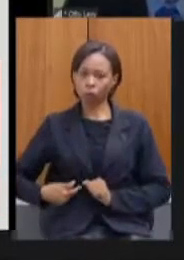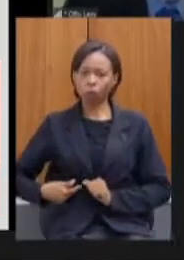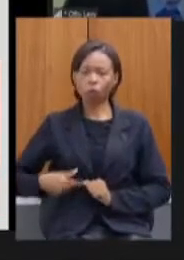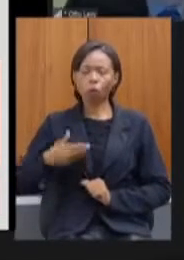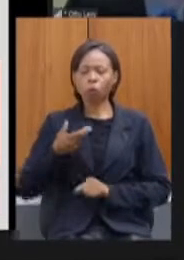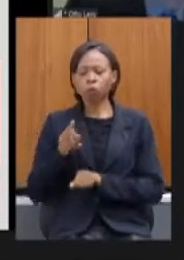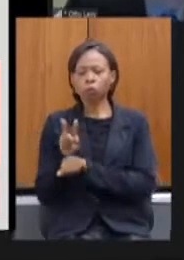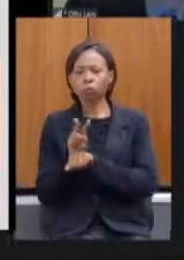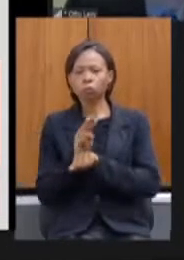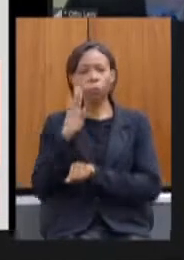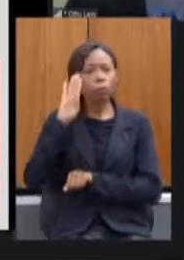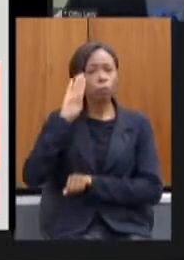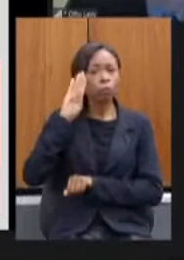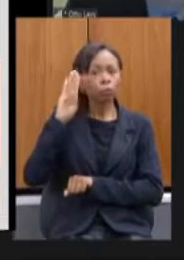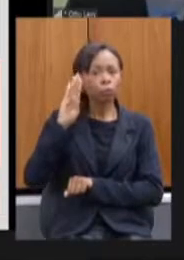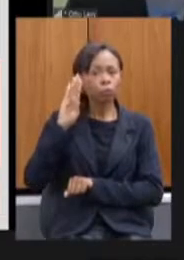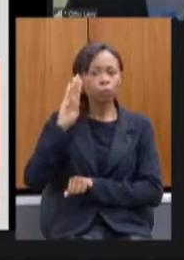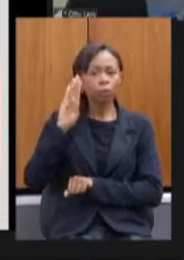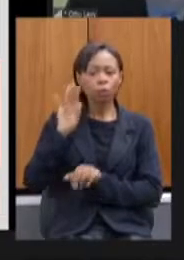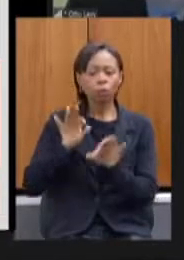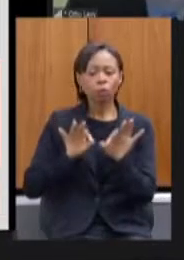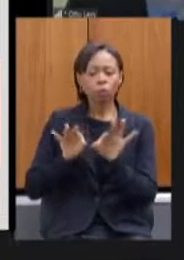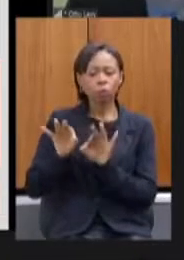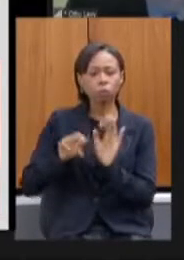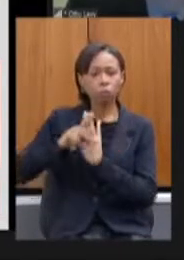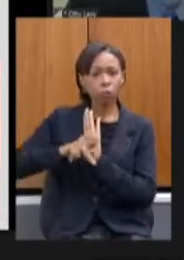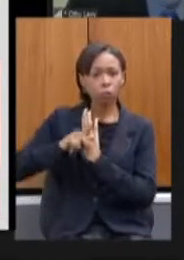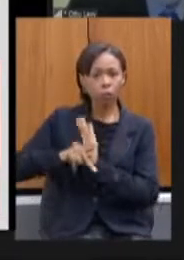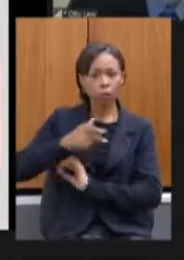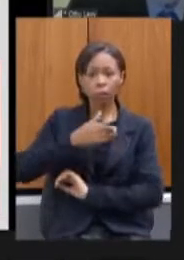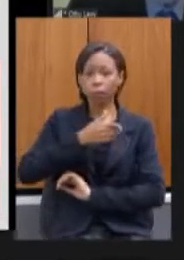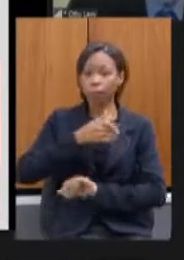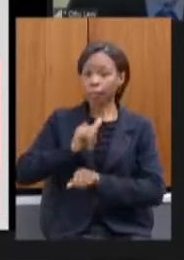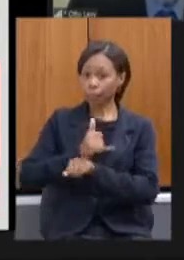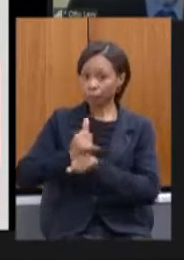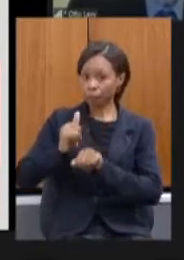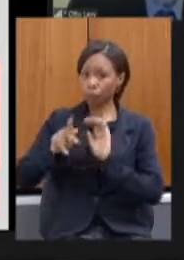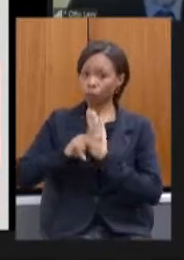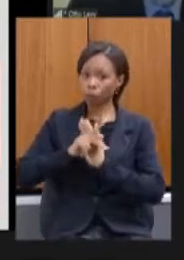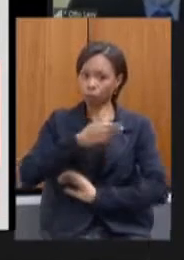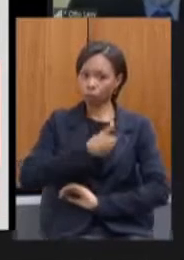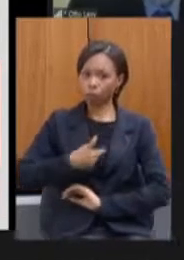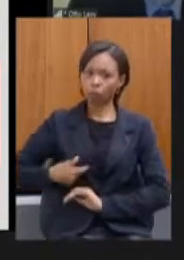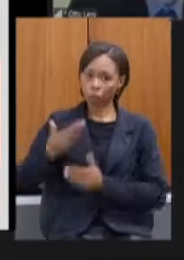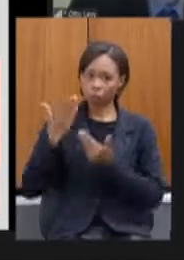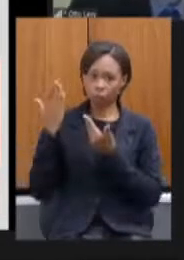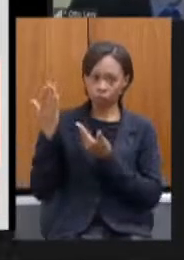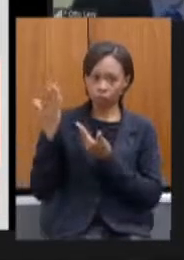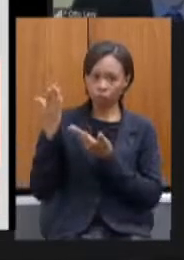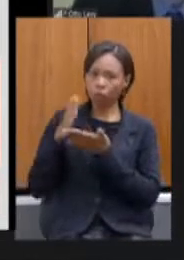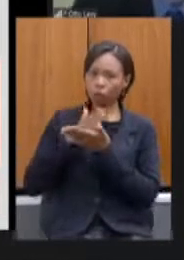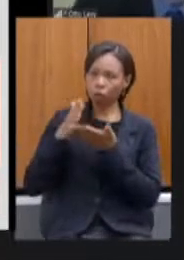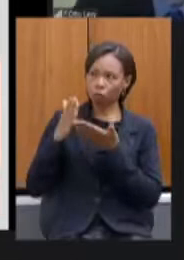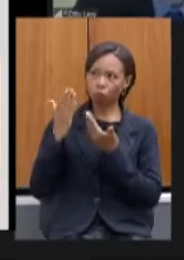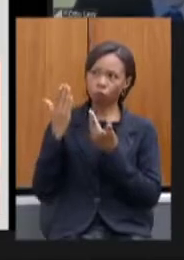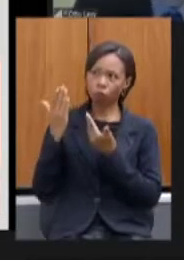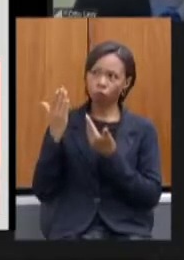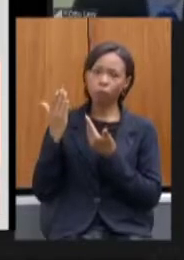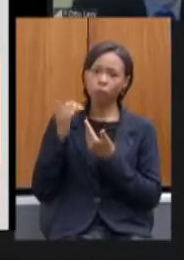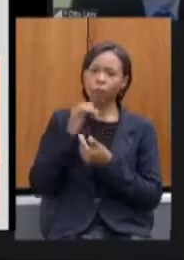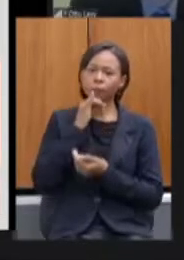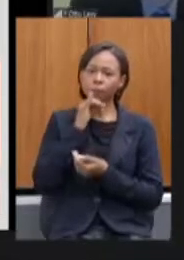estratégicos do governo e aí gostaria de mostrar alguns por exemplo em desenvolvimento